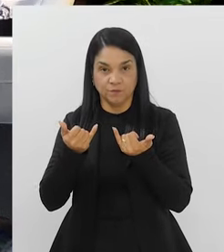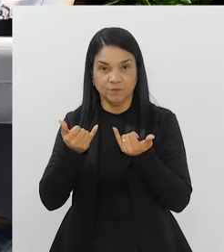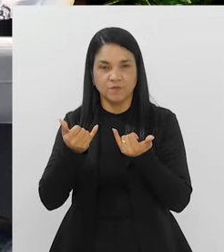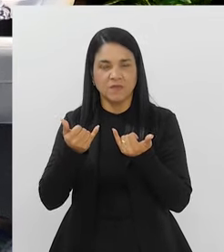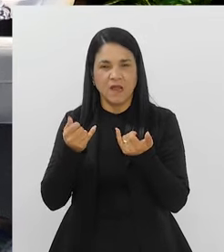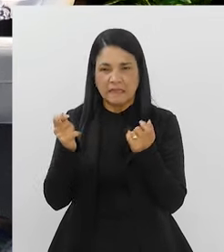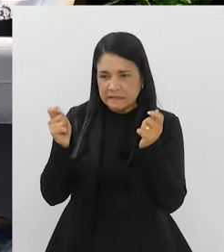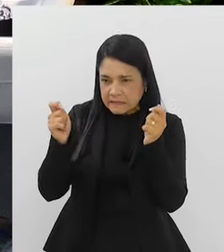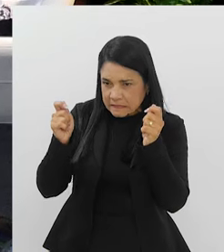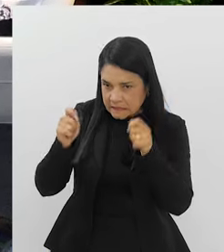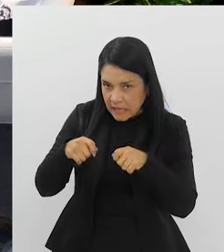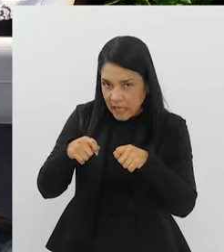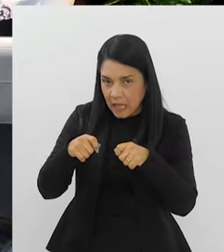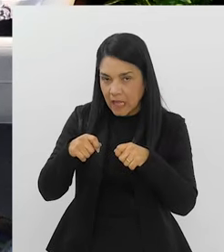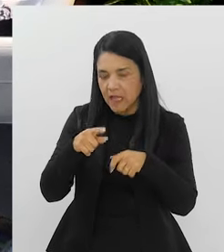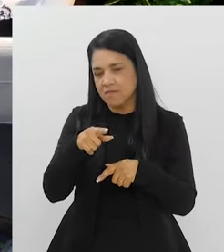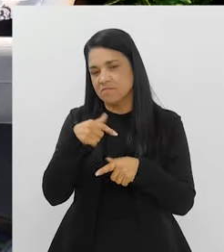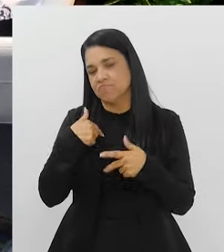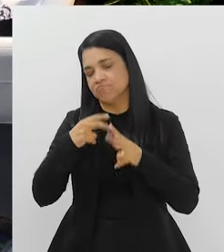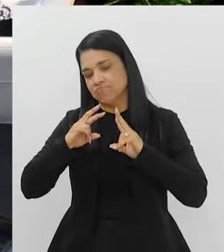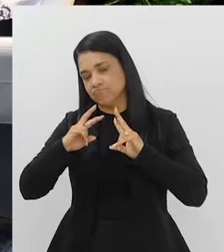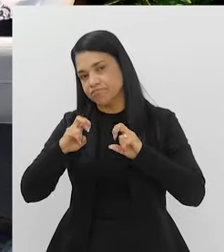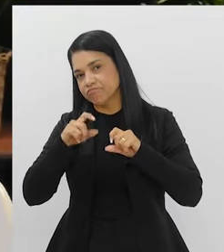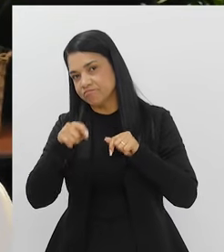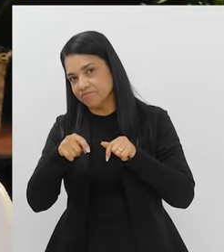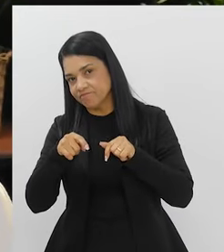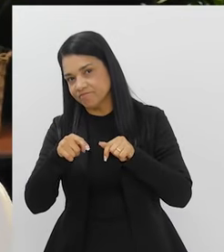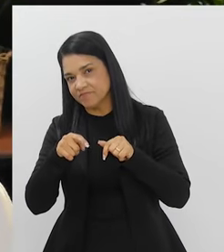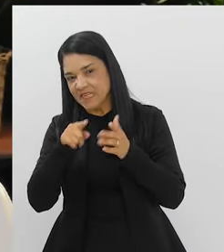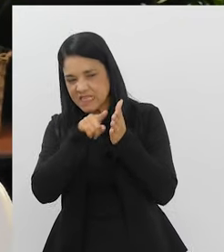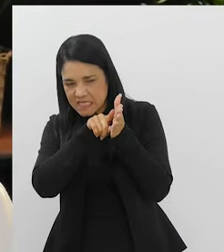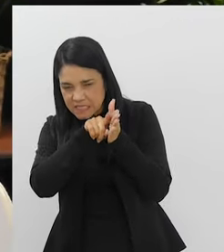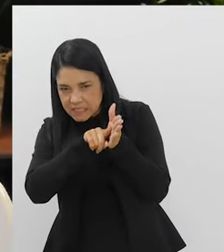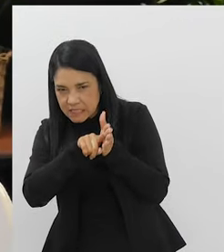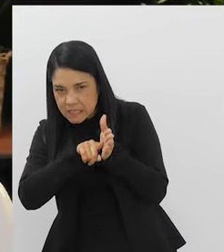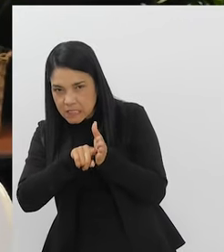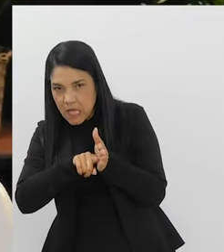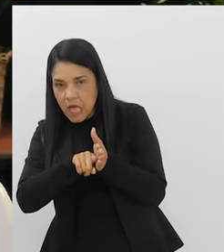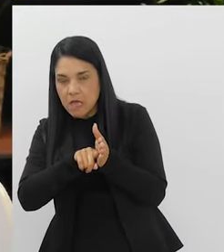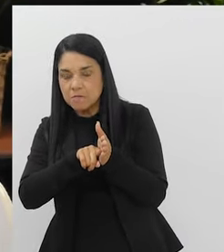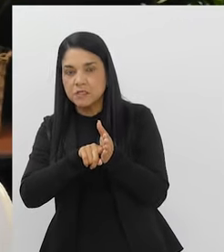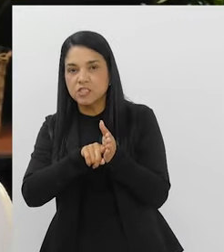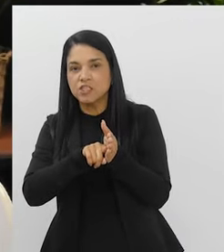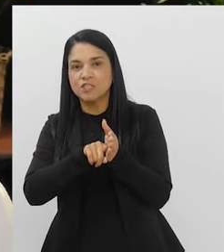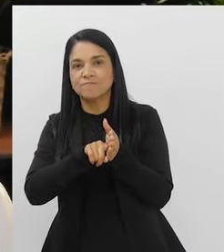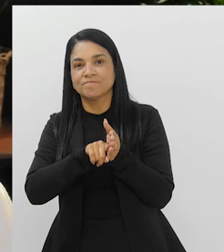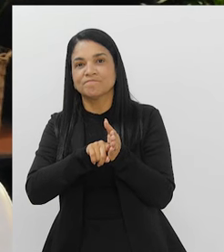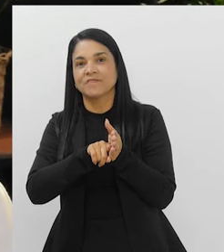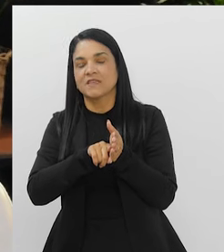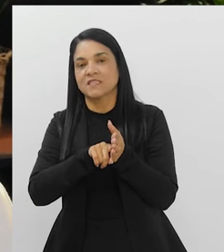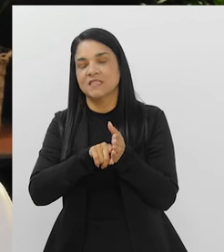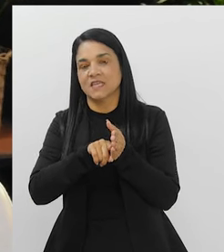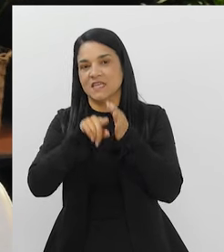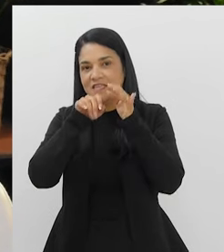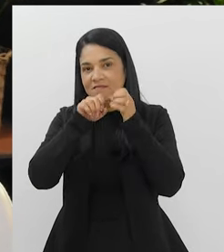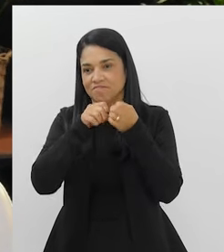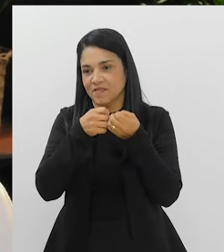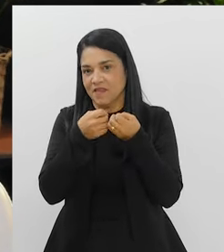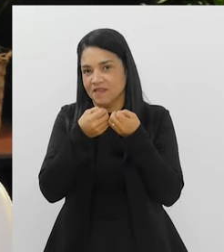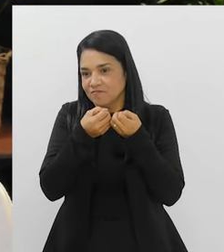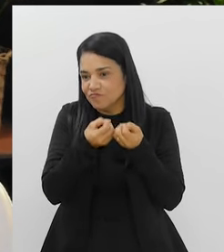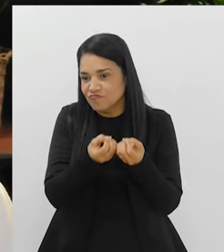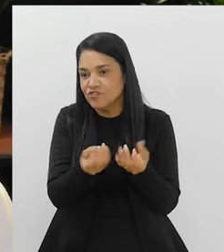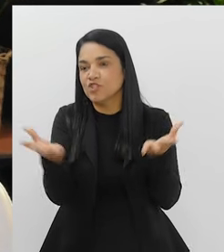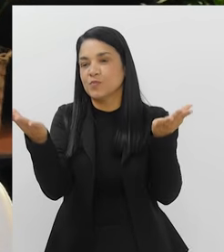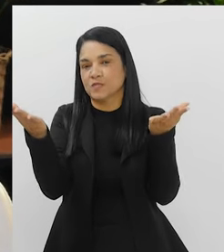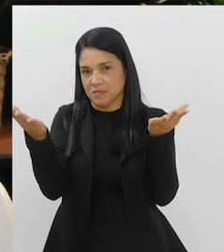Agora, alguma possibilidade, a senhora consegue ver, desses exames serem disponibilizados? Porque eu li uma reportagem,